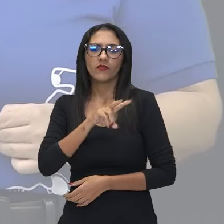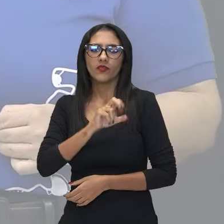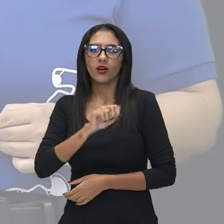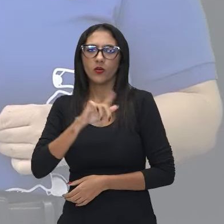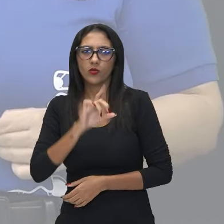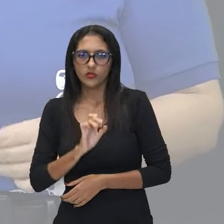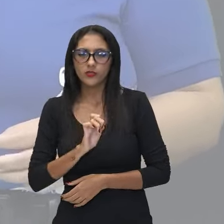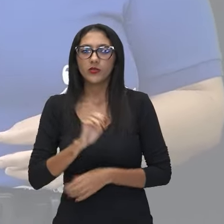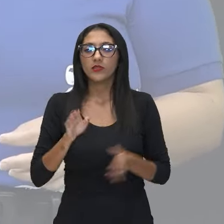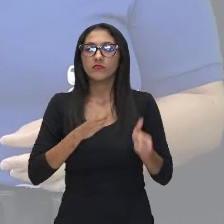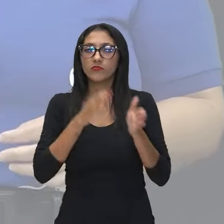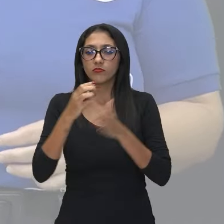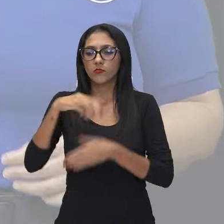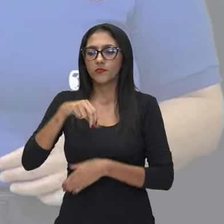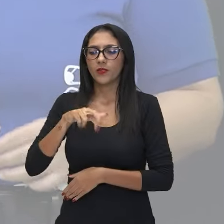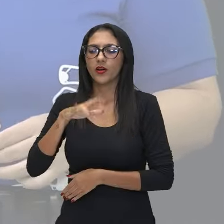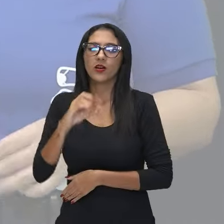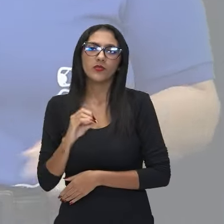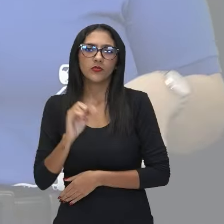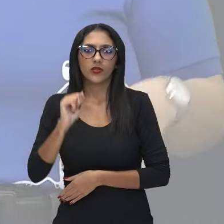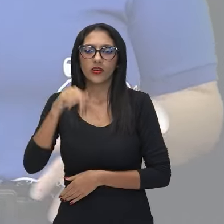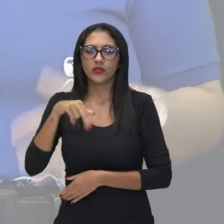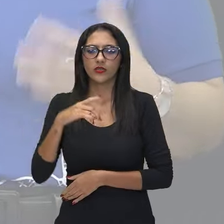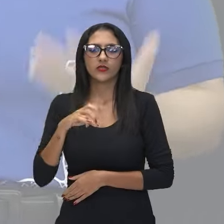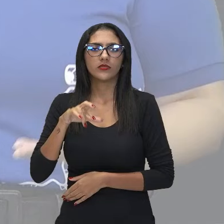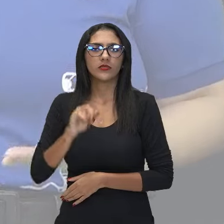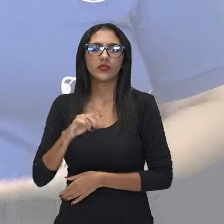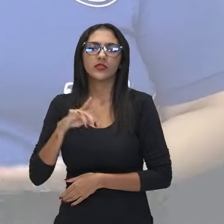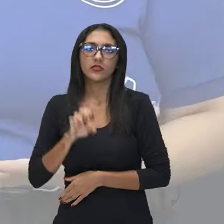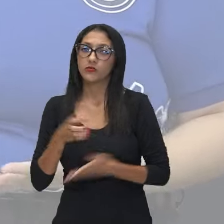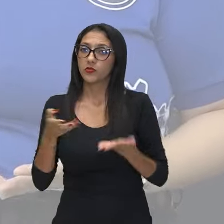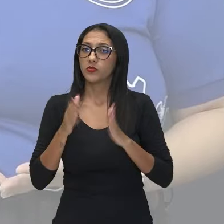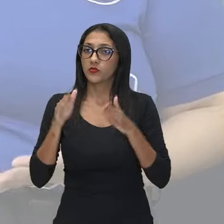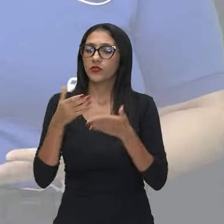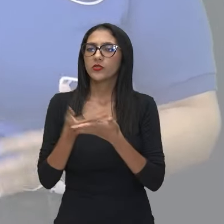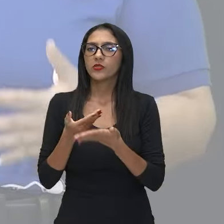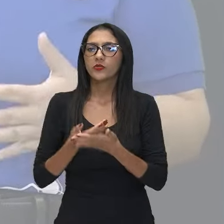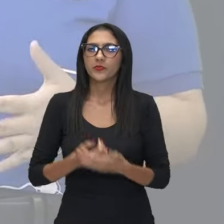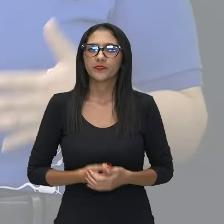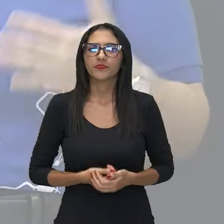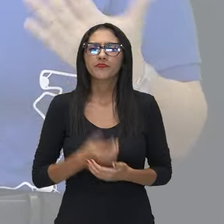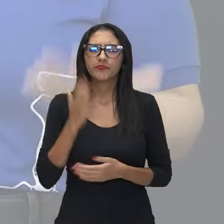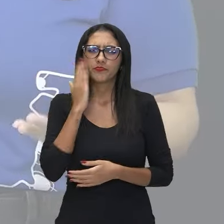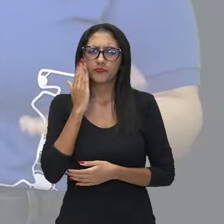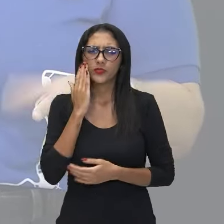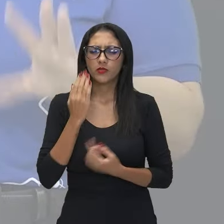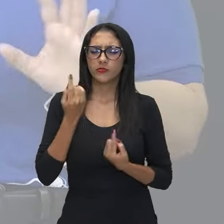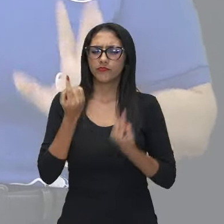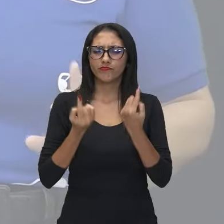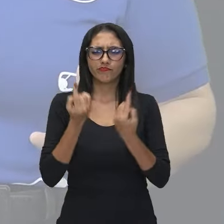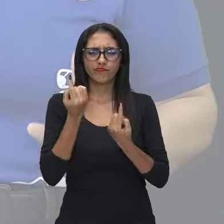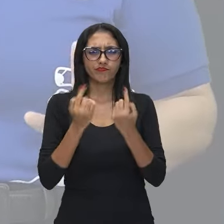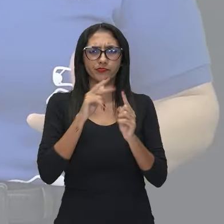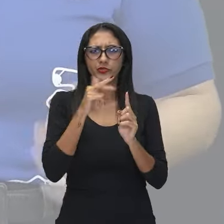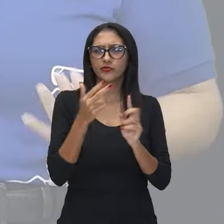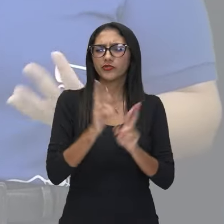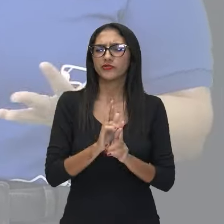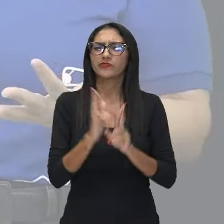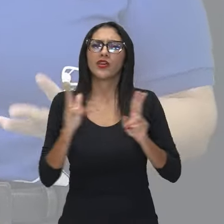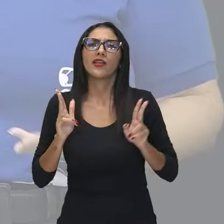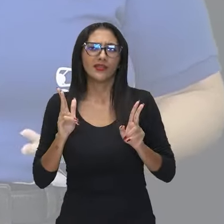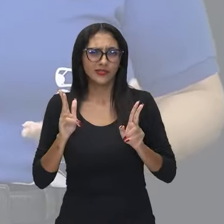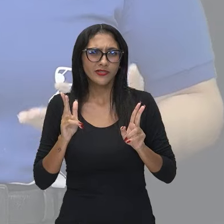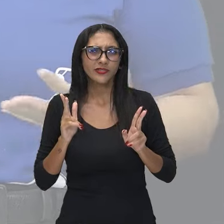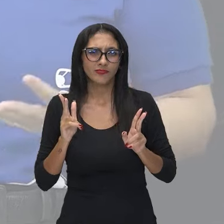temos o Mário de Andrade, alvo desta aula, né? Então, apesar de serem bastante diferentes um do outro em quase tudo,